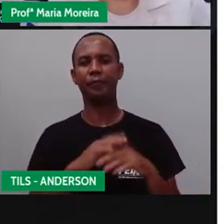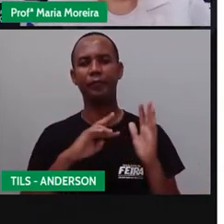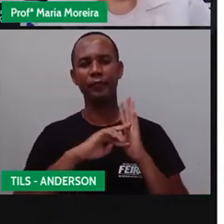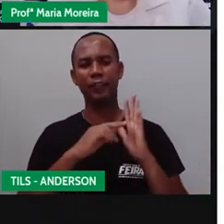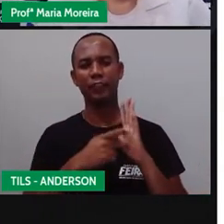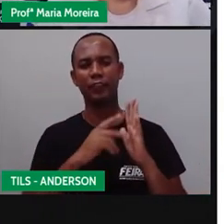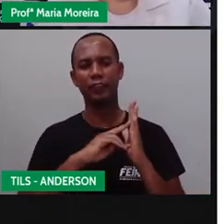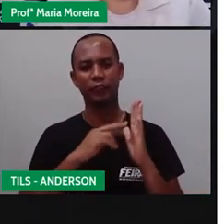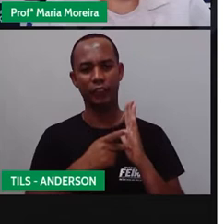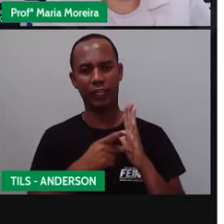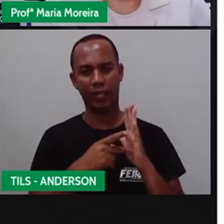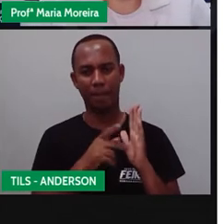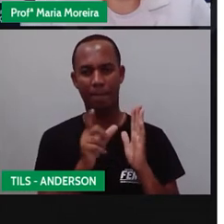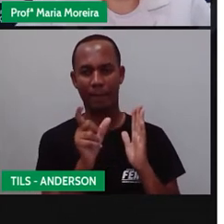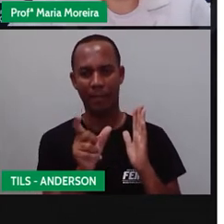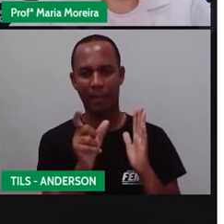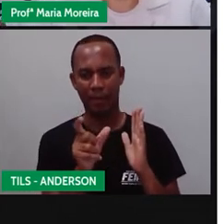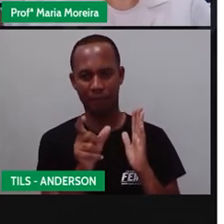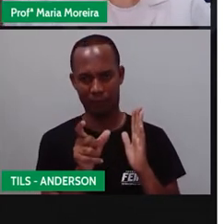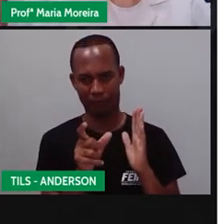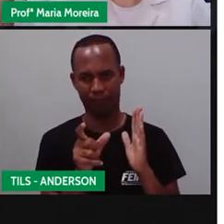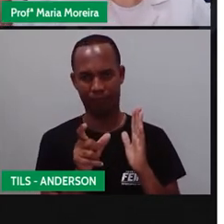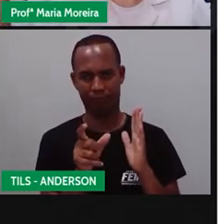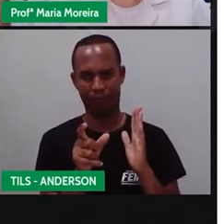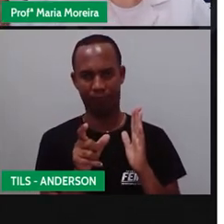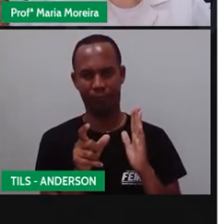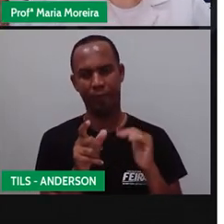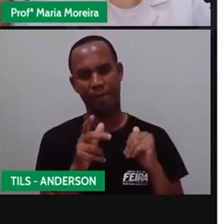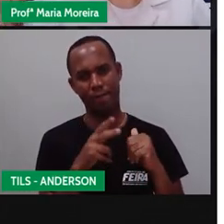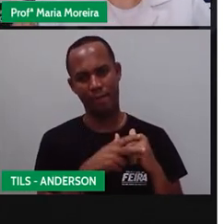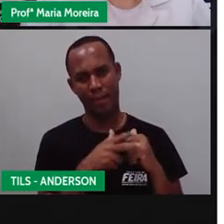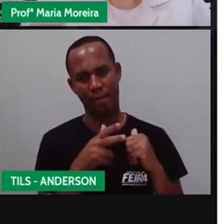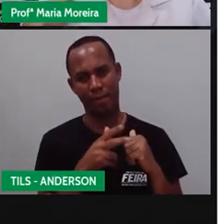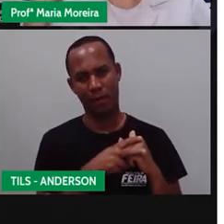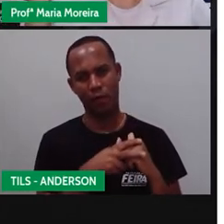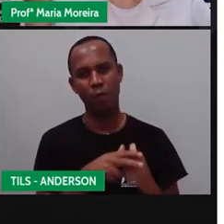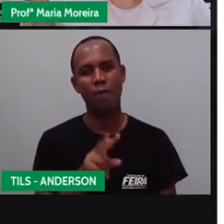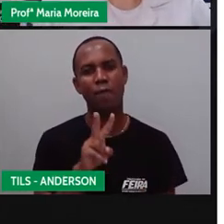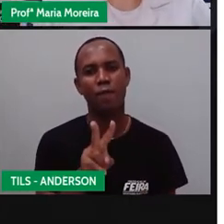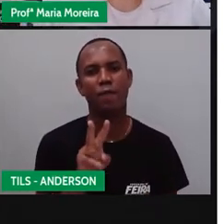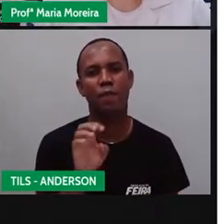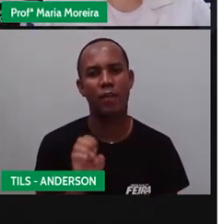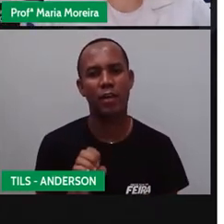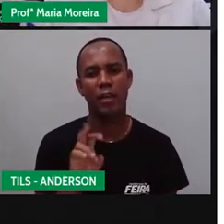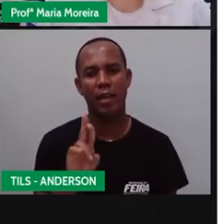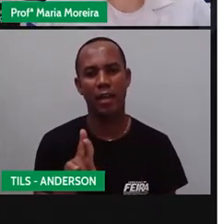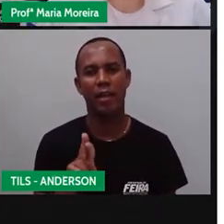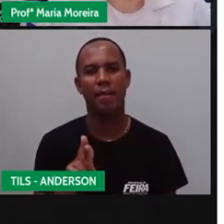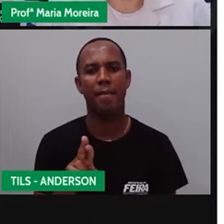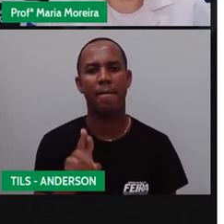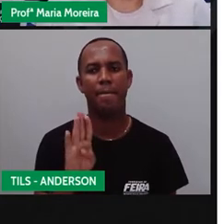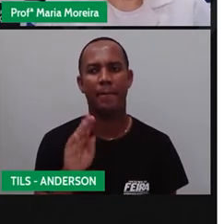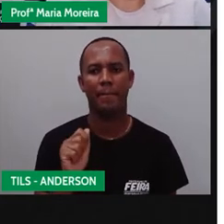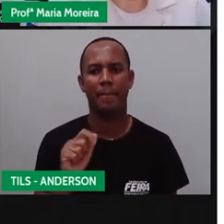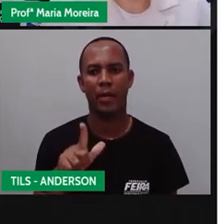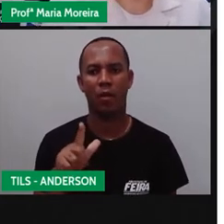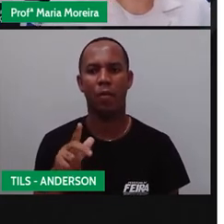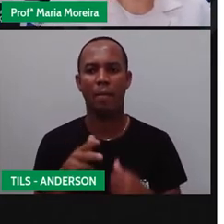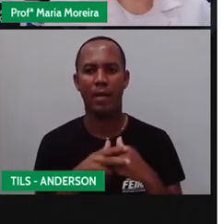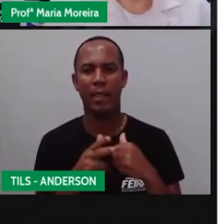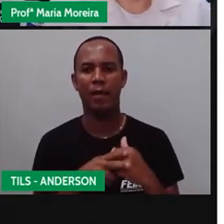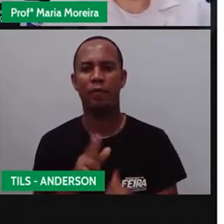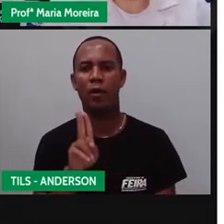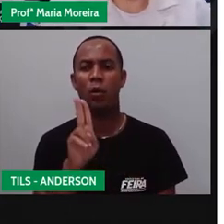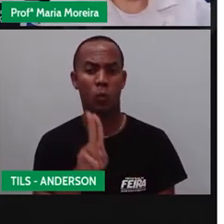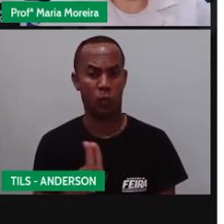palavra. Então, verbal quer dizer o quê? Palavra. Por isso, a linguagem verbal é o